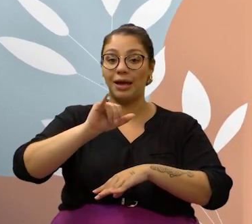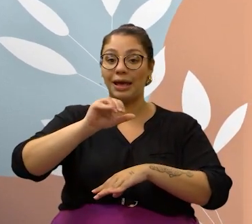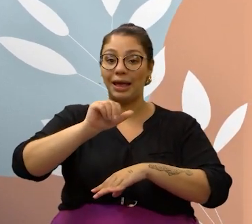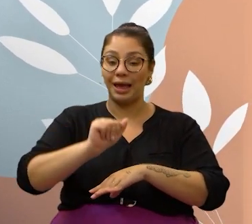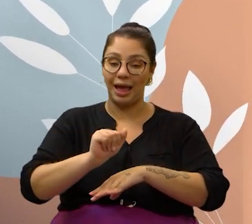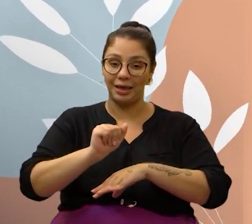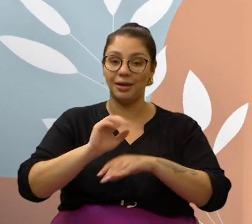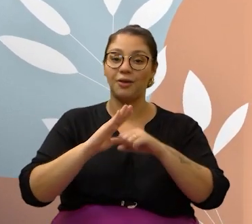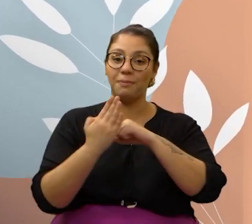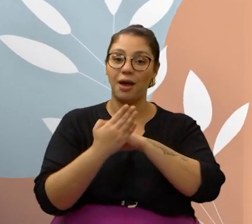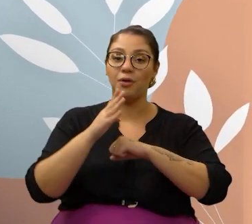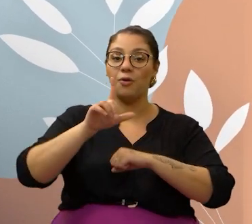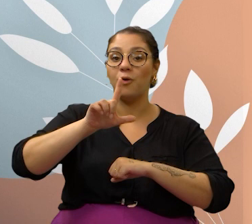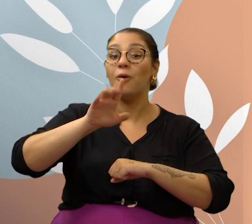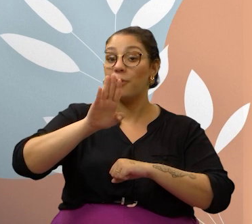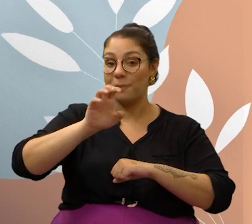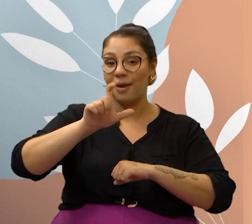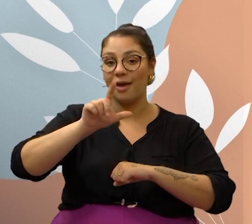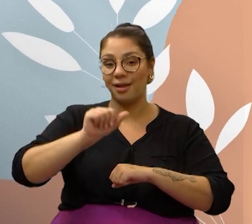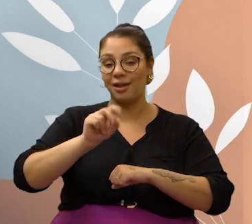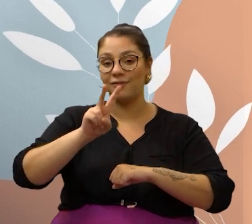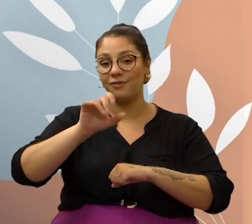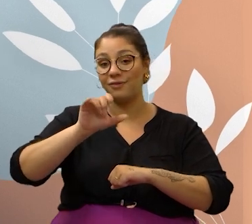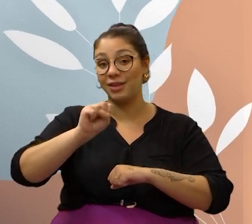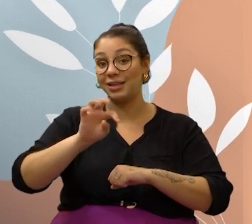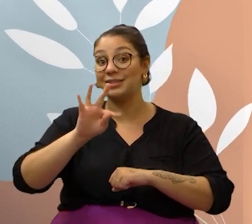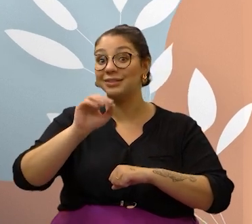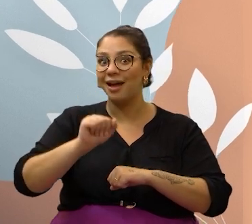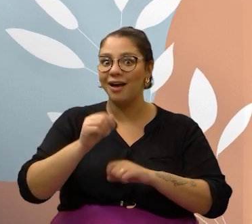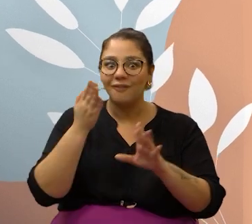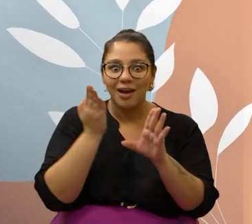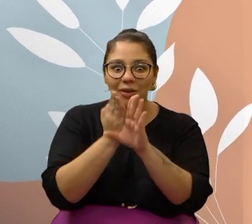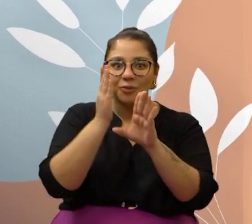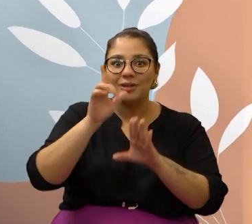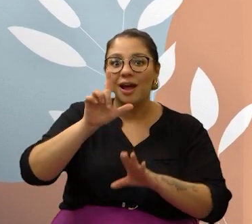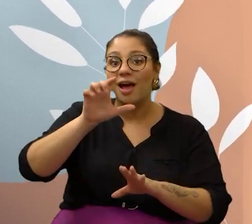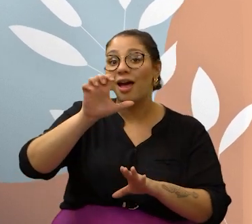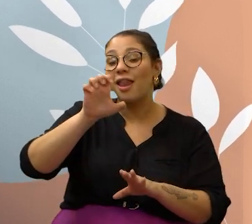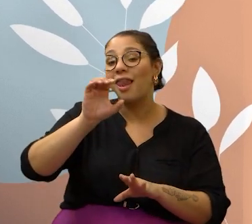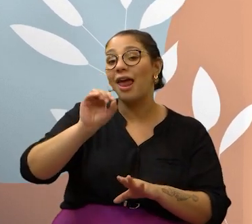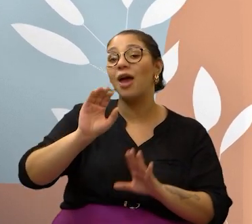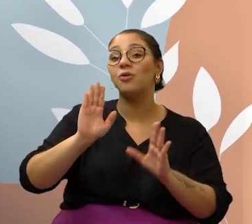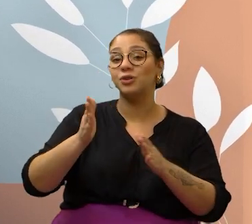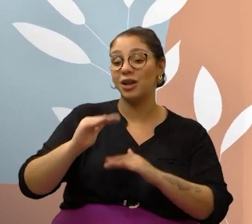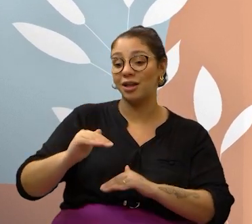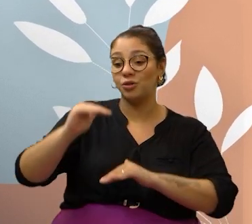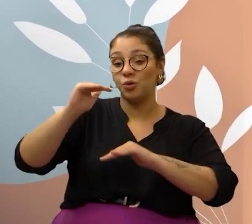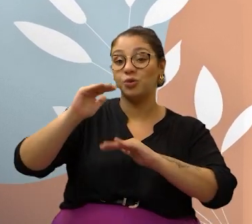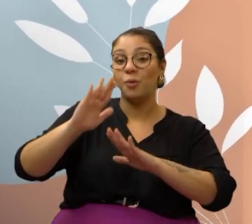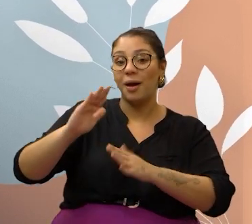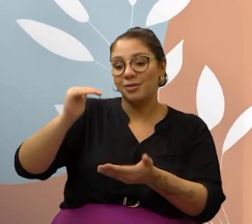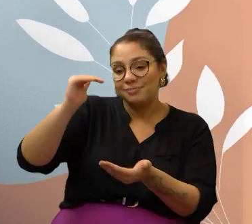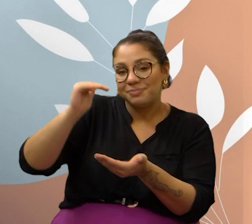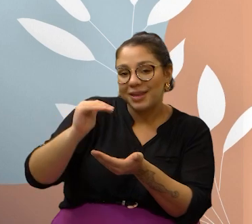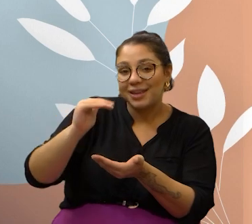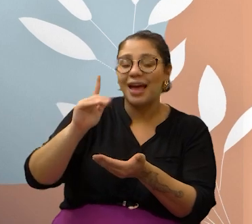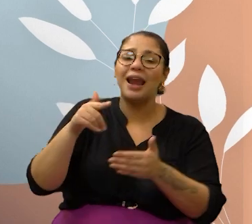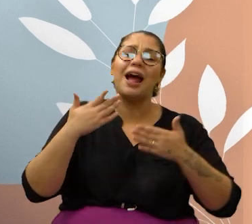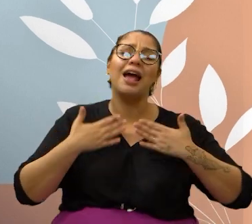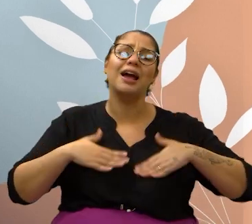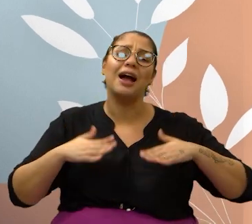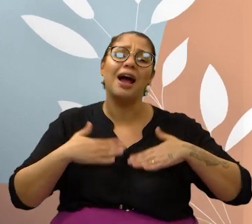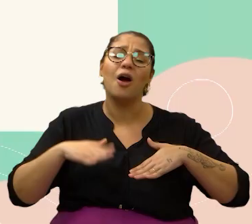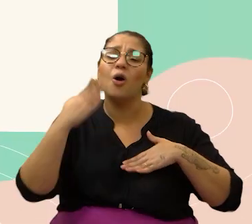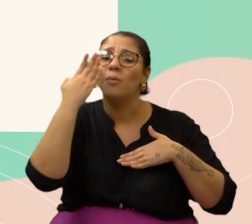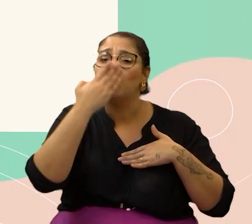As visitas podem ser feitas na sede do órgão municipal, na Rua das Sapucaias, sem número, na Vila